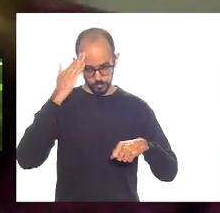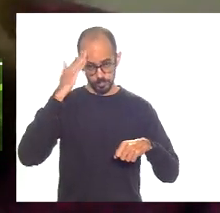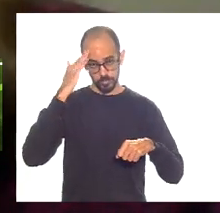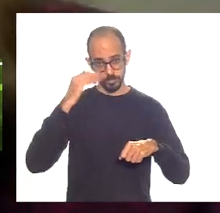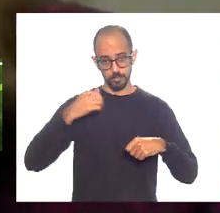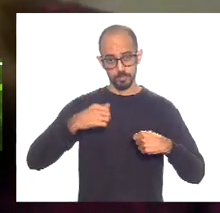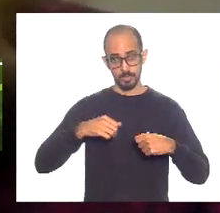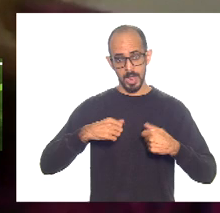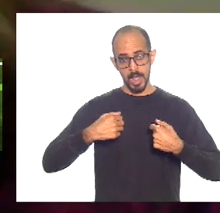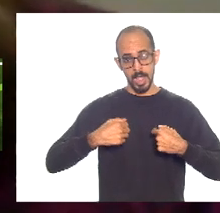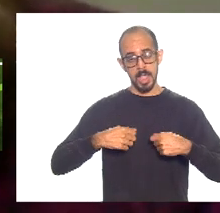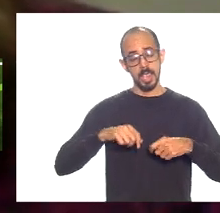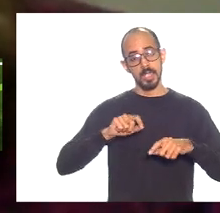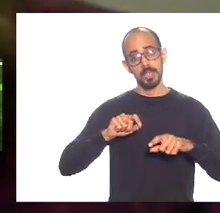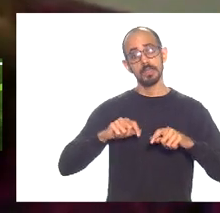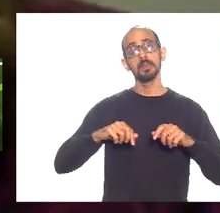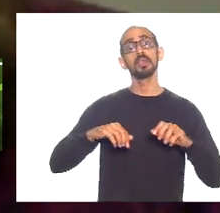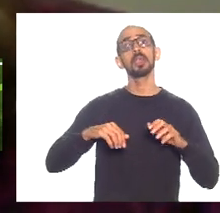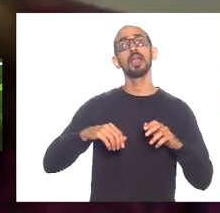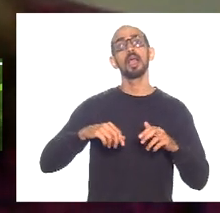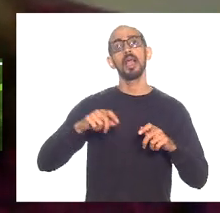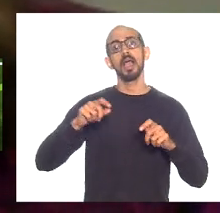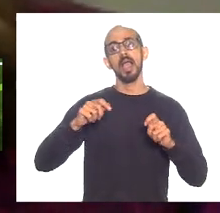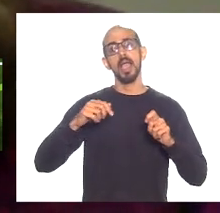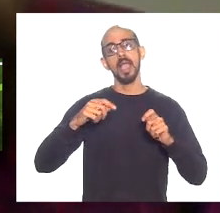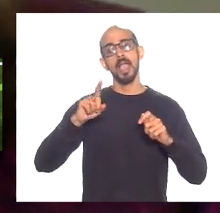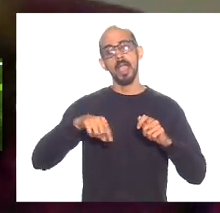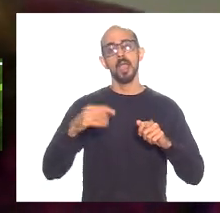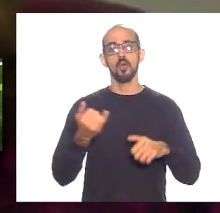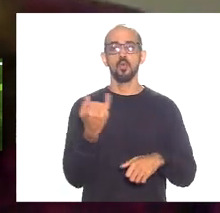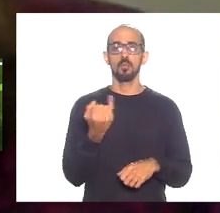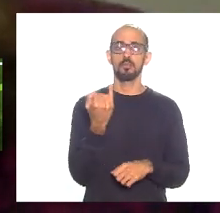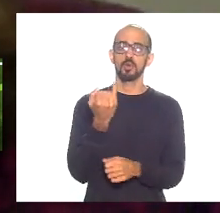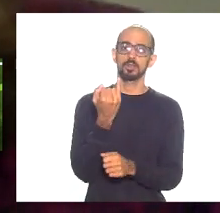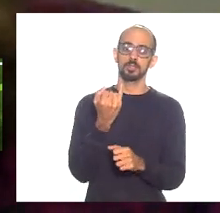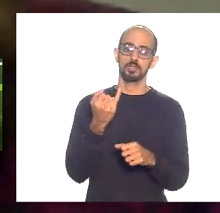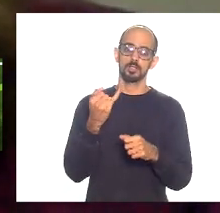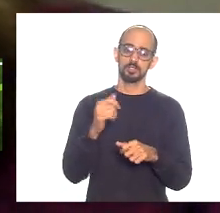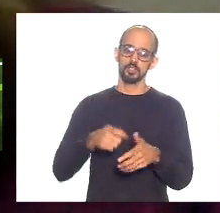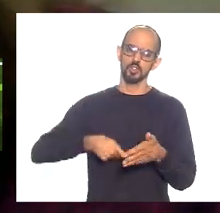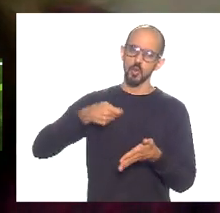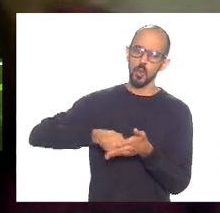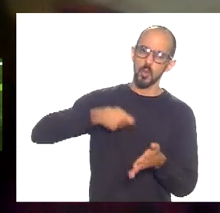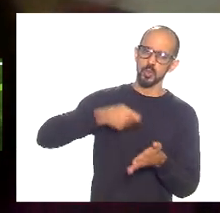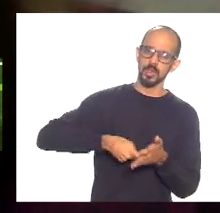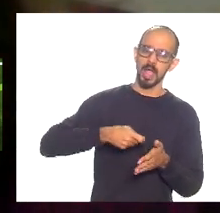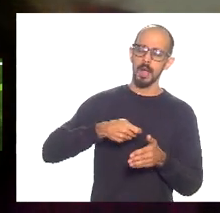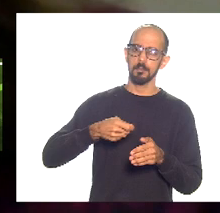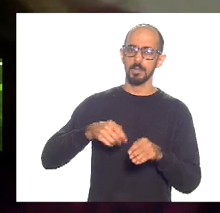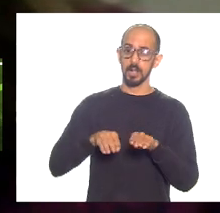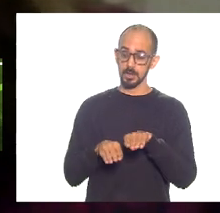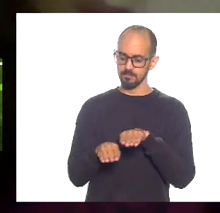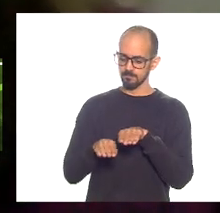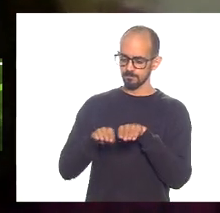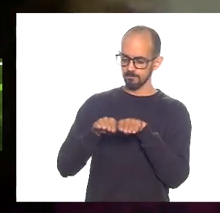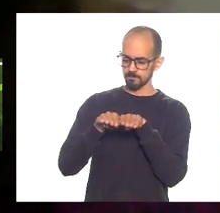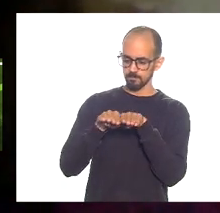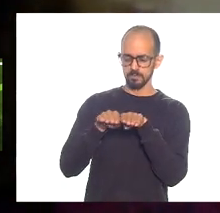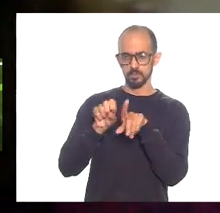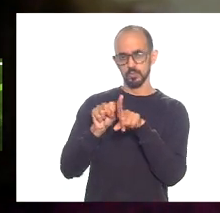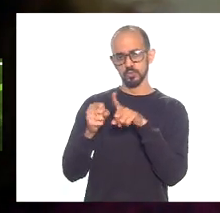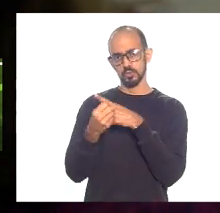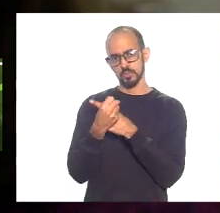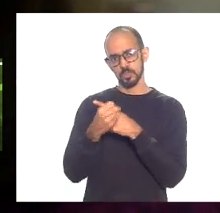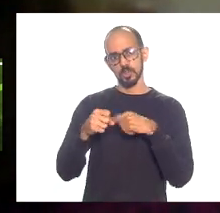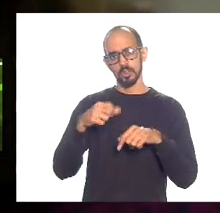necessidade de um projeto de desenvolvimento econômico com o enfrentamento das desigualdades e o respeito aos servidores